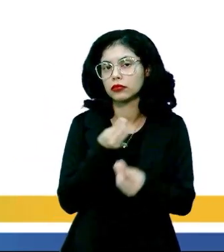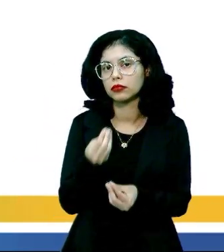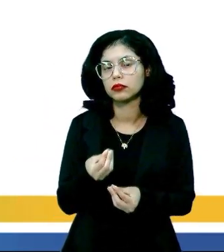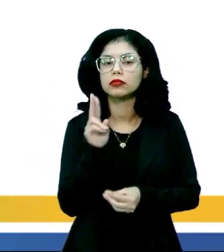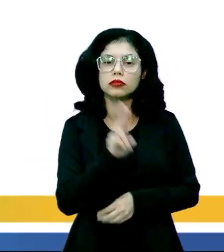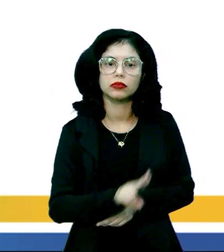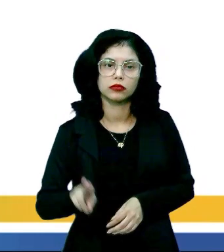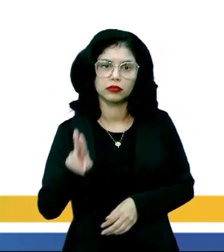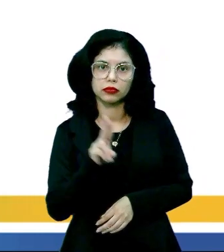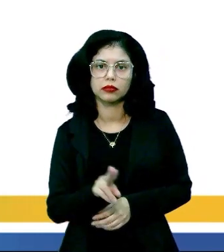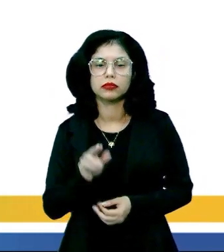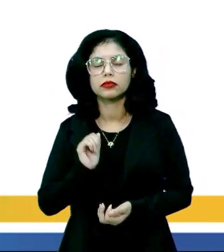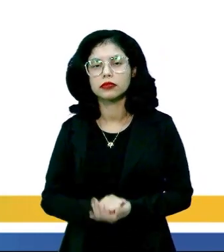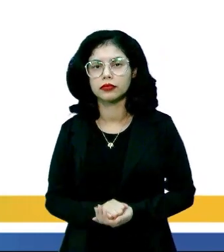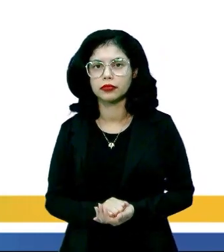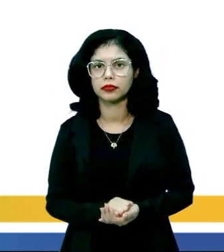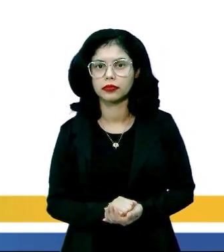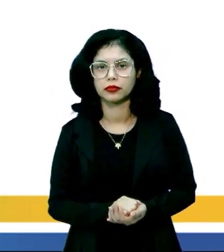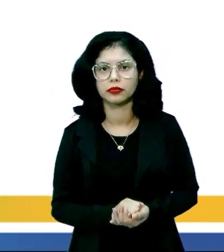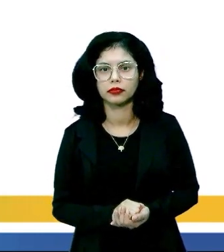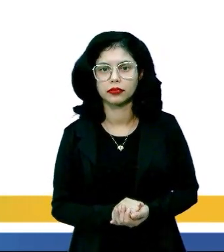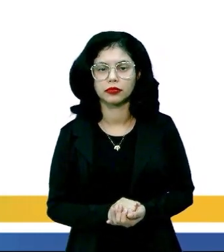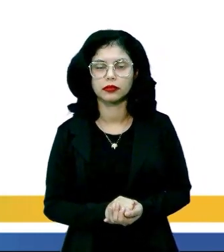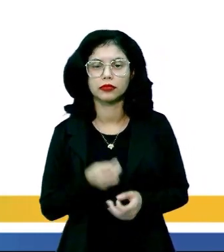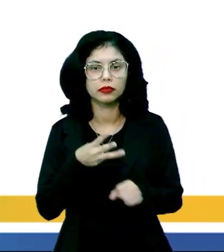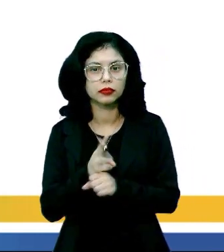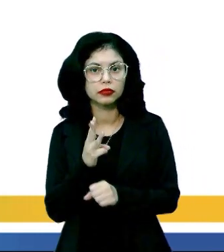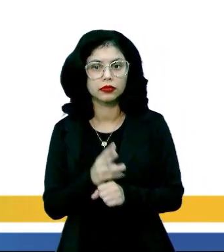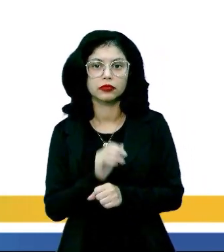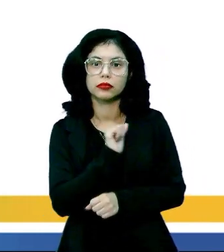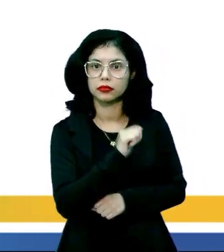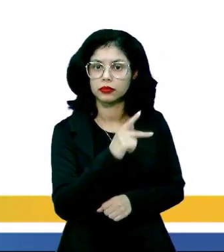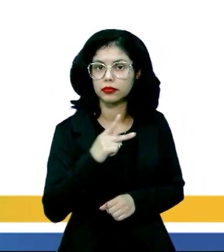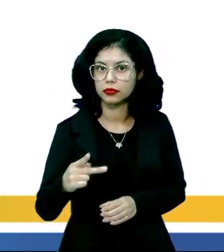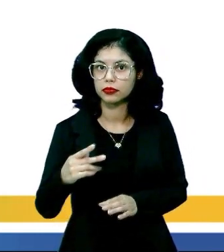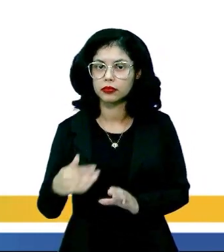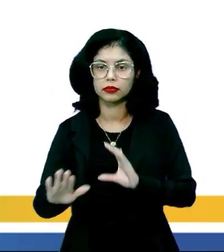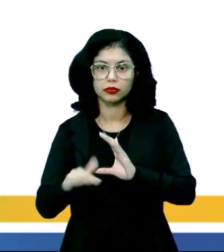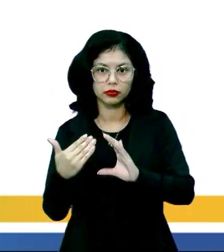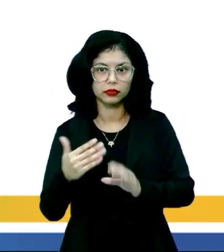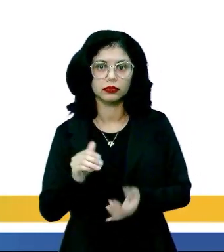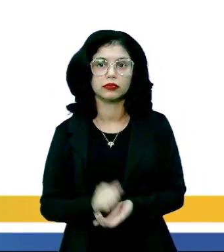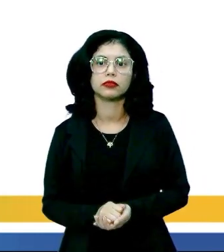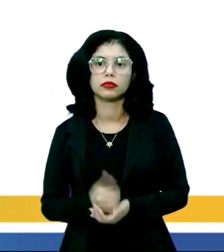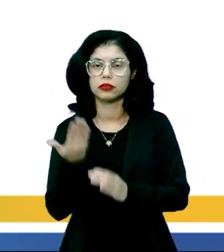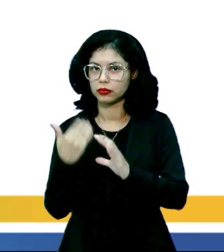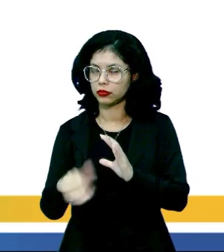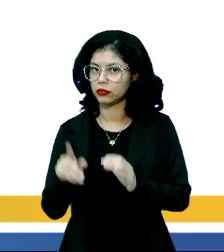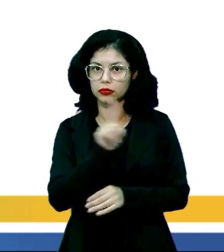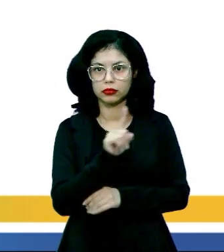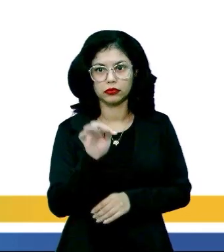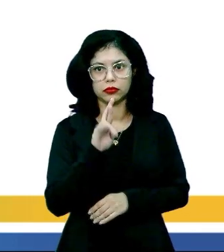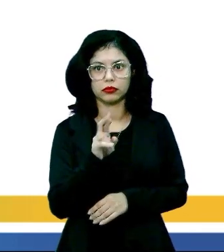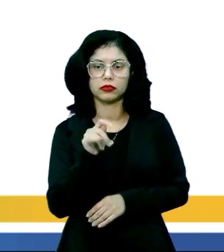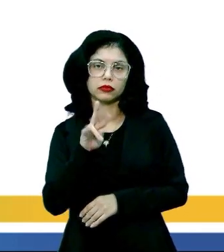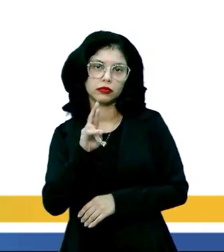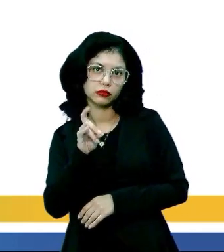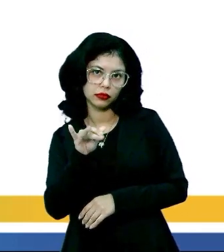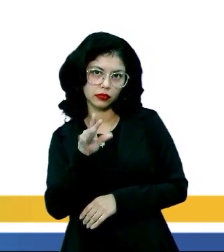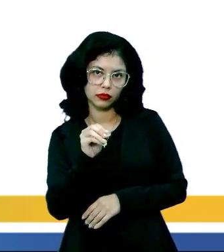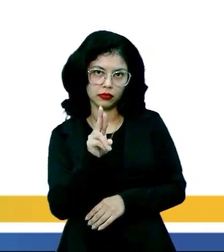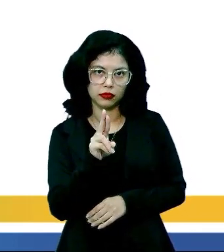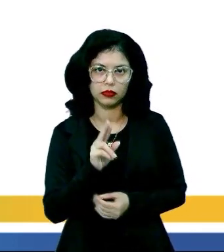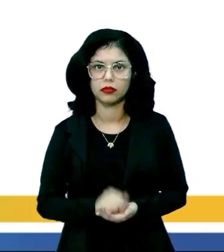como usar a ferramenta. O WhatsApp é um app de mensagem, não um